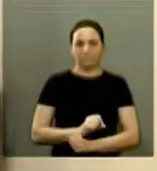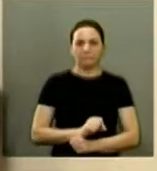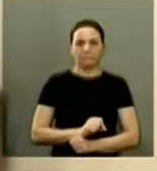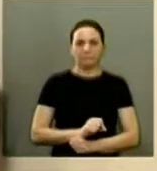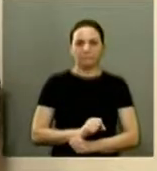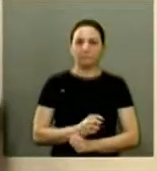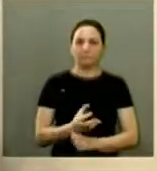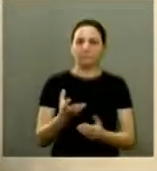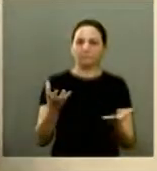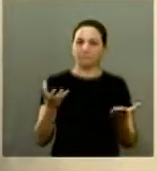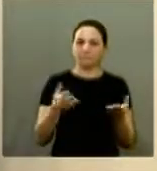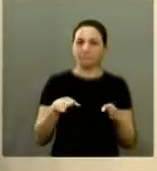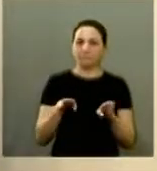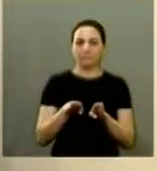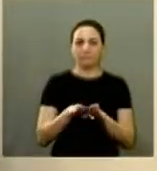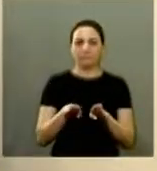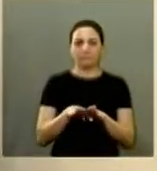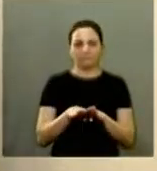quero também